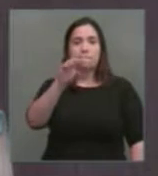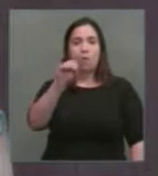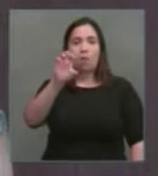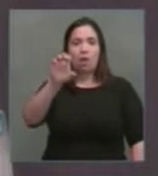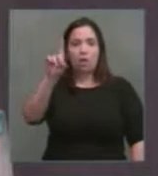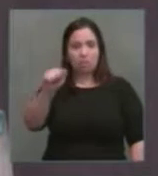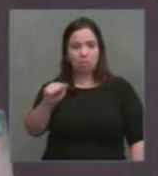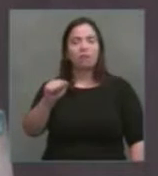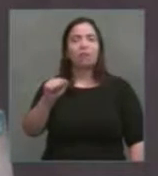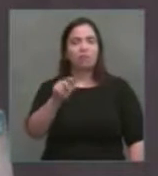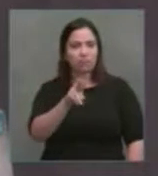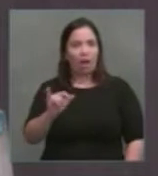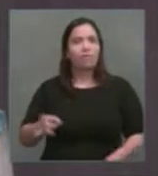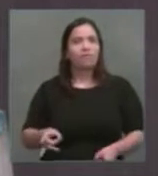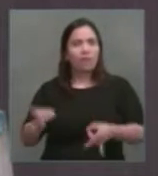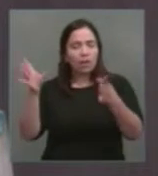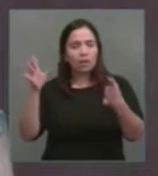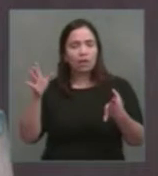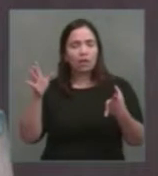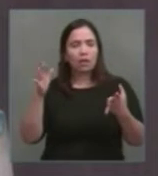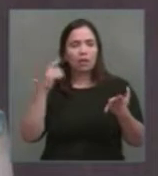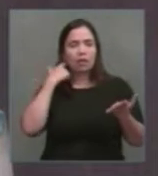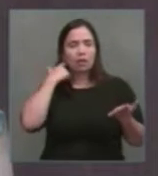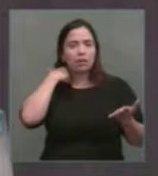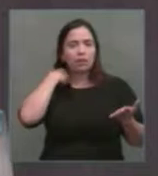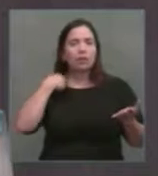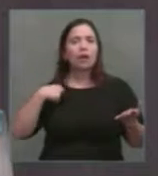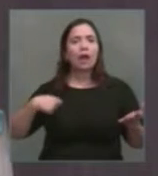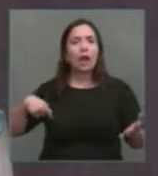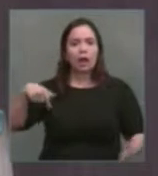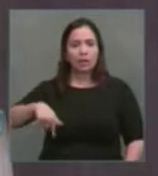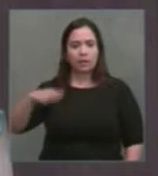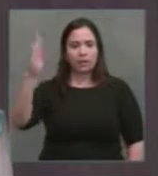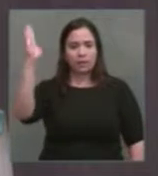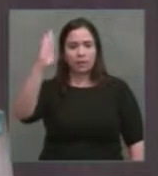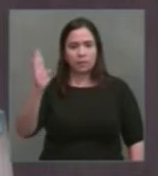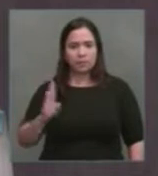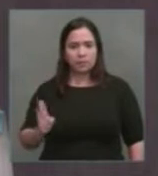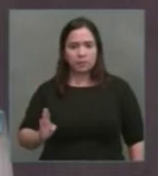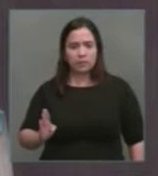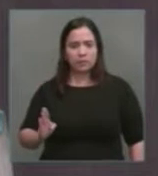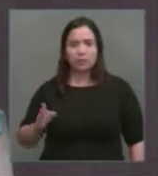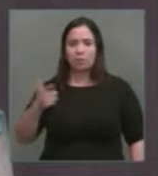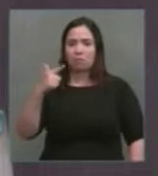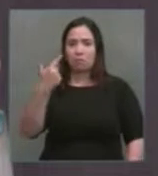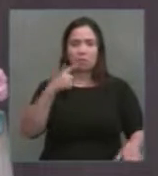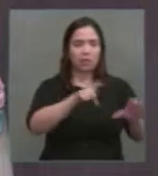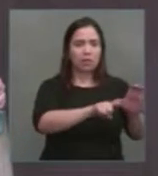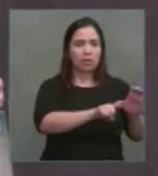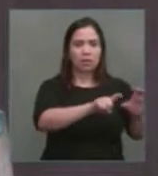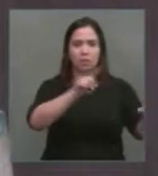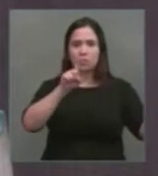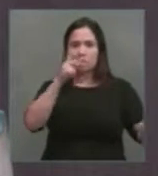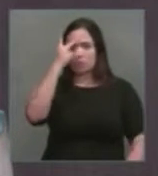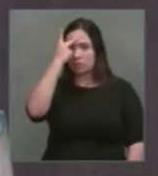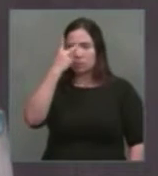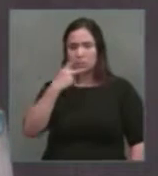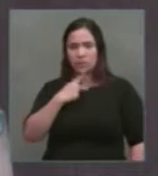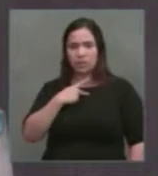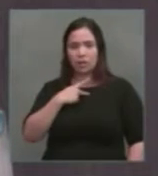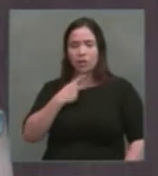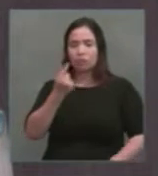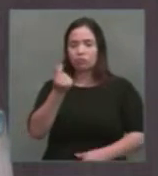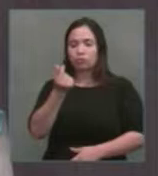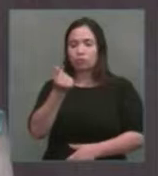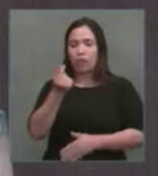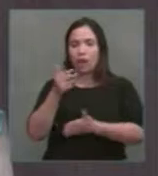no pacote de liquidação. Um país que não tem autonomia sequer para imprimir o papel moeda. Se